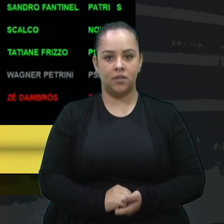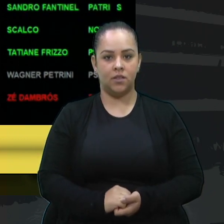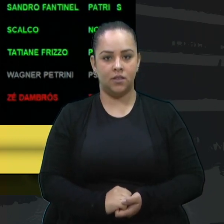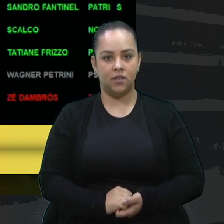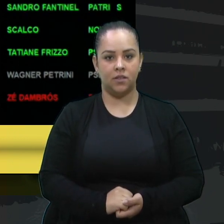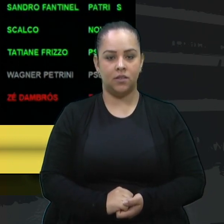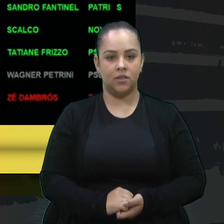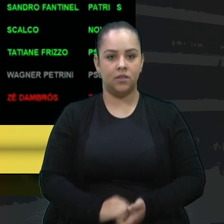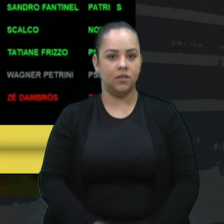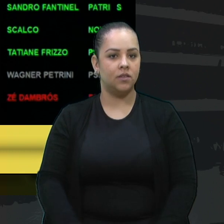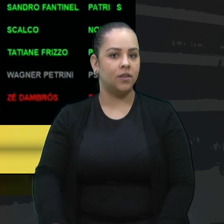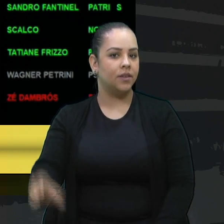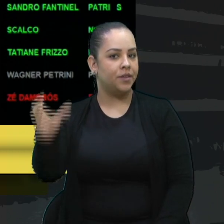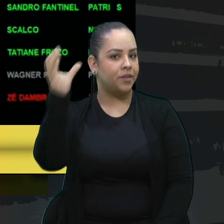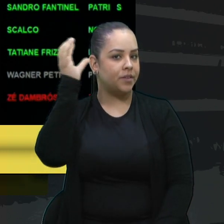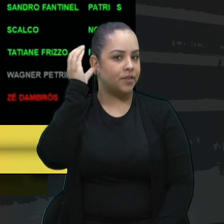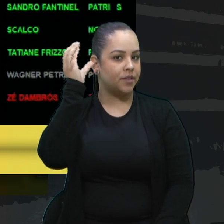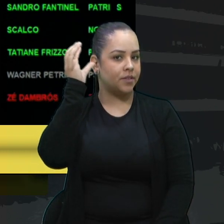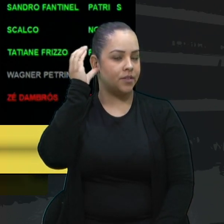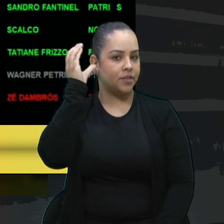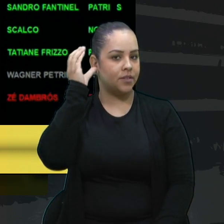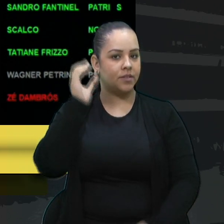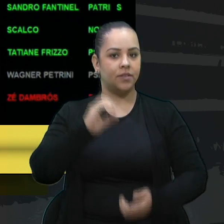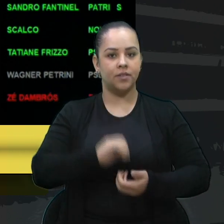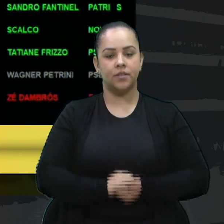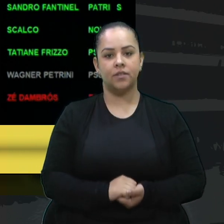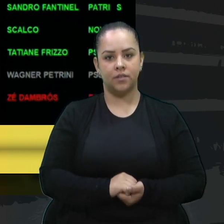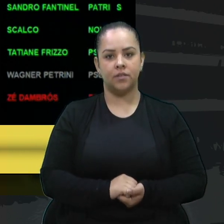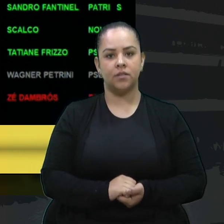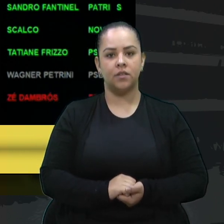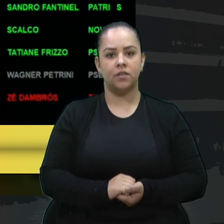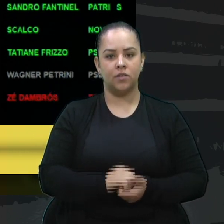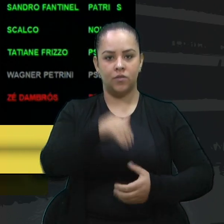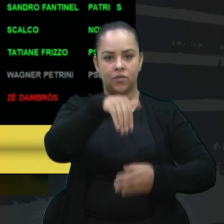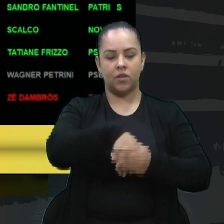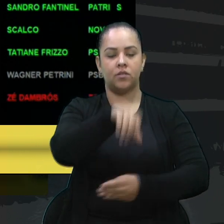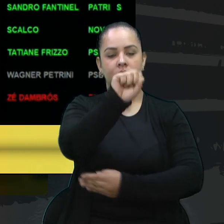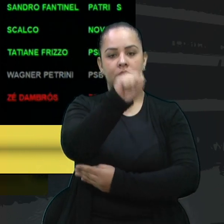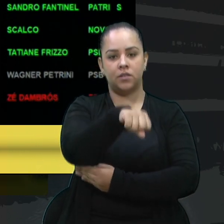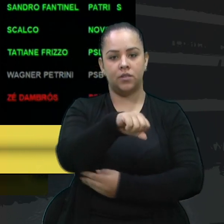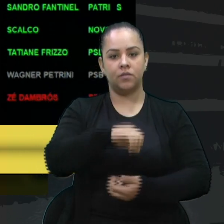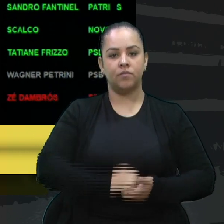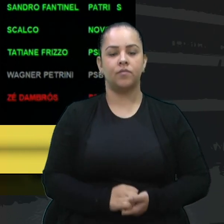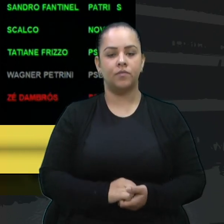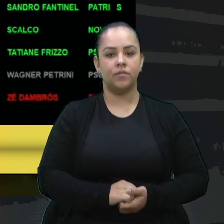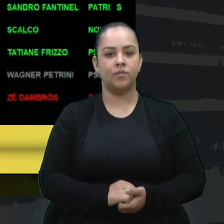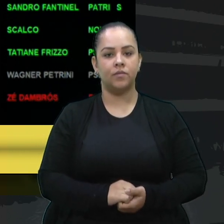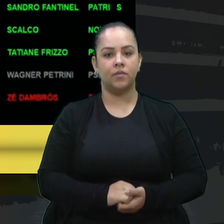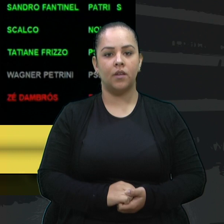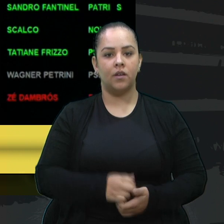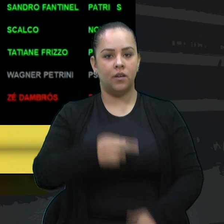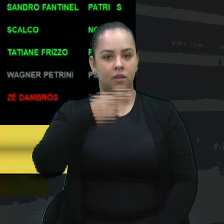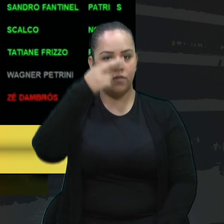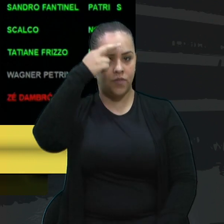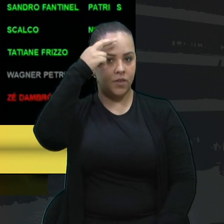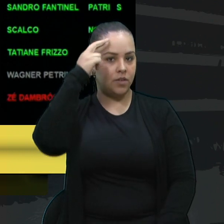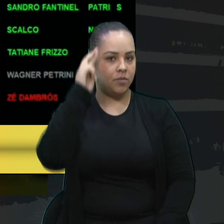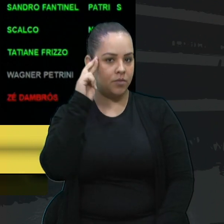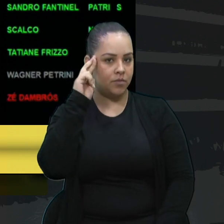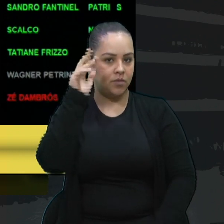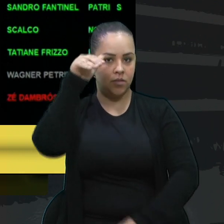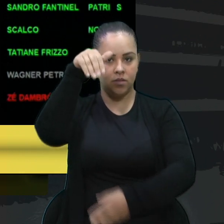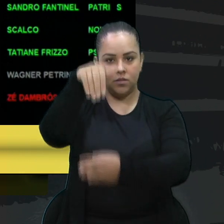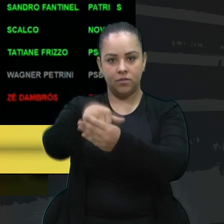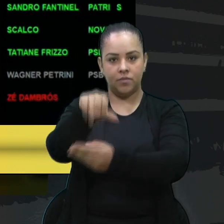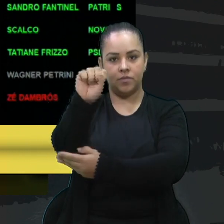Cadore? Voto sim, senhor presidente. Vota sim, vereador Rafael Bueno? Voto sim, presidente.